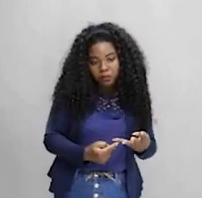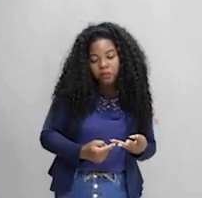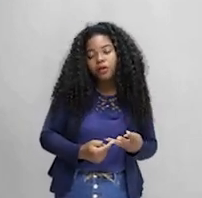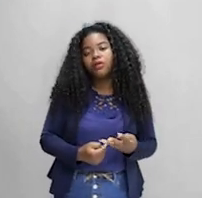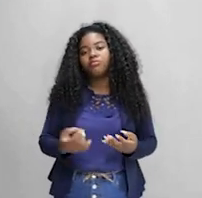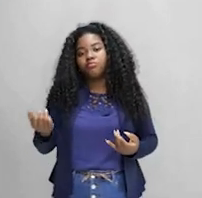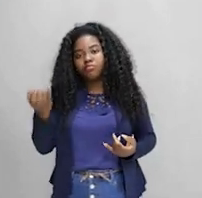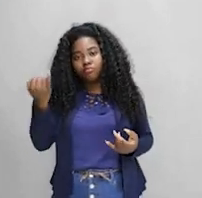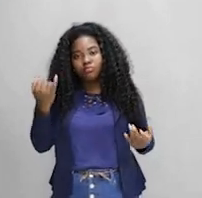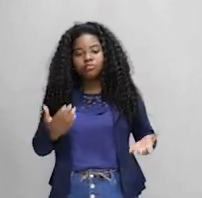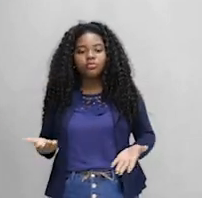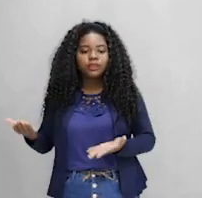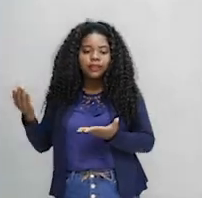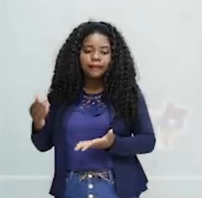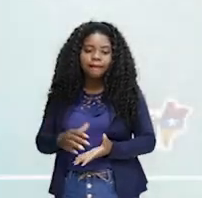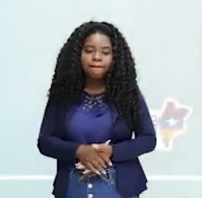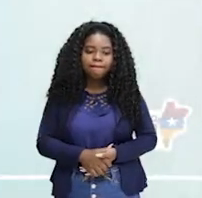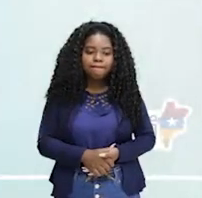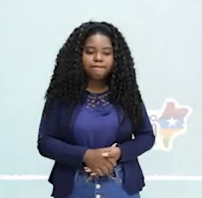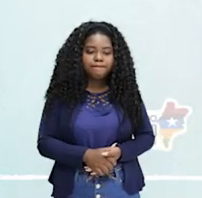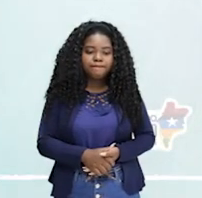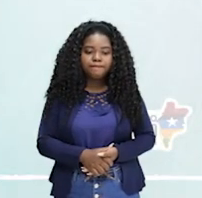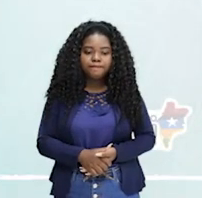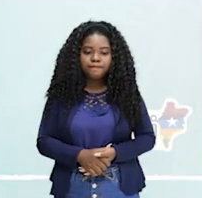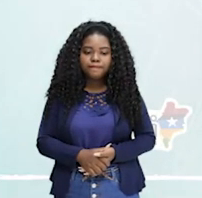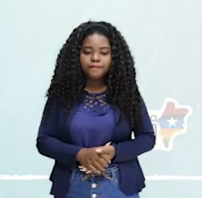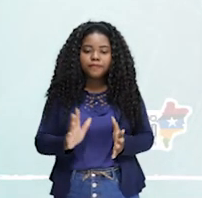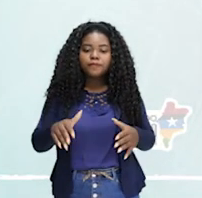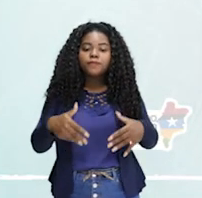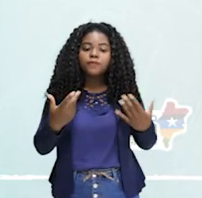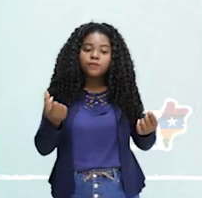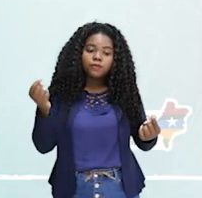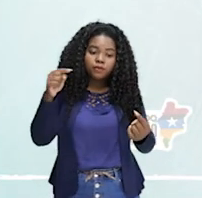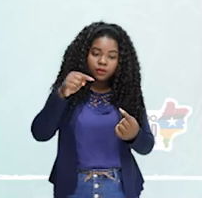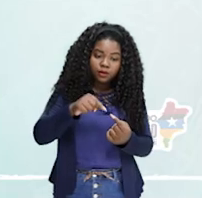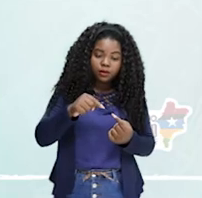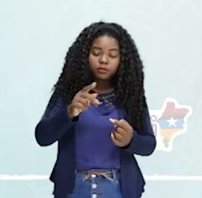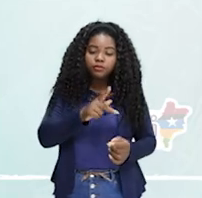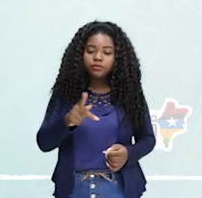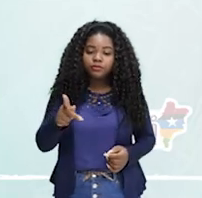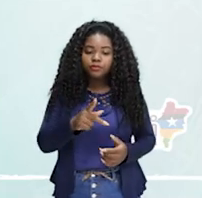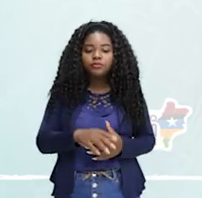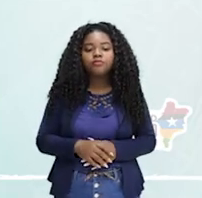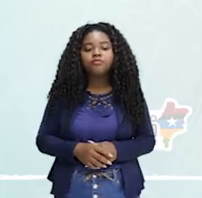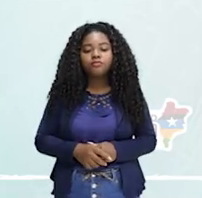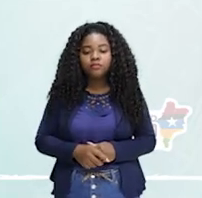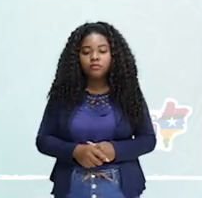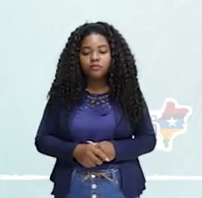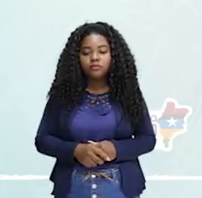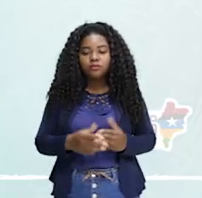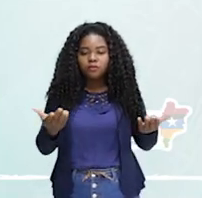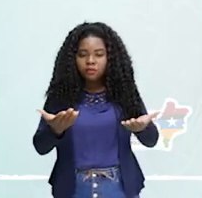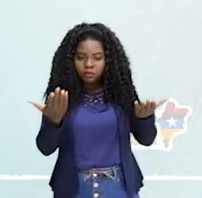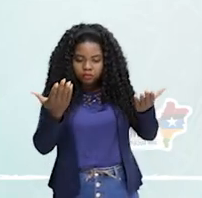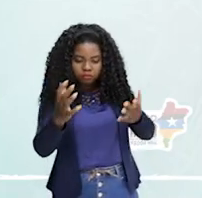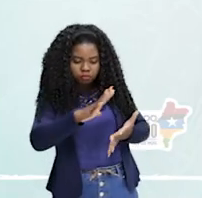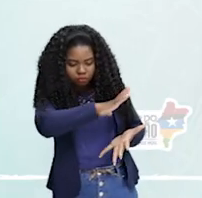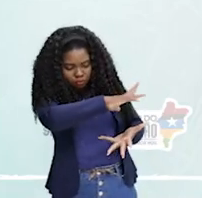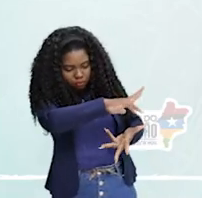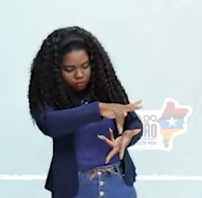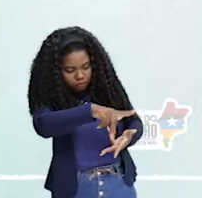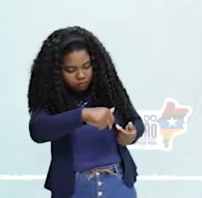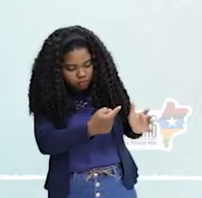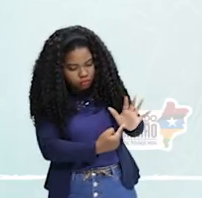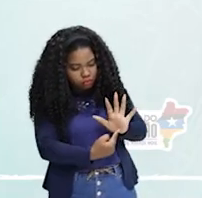ter um papel muito importante. Qual vai ser o principal objetivo dessas grandes conferências, professor? Elas vão buscar e reunir o mundo para